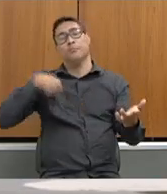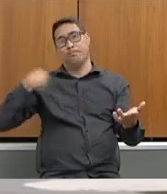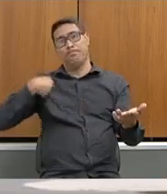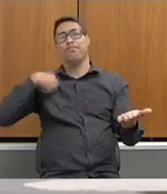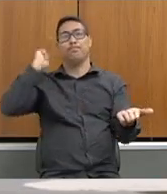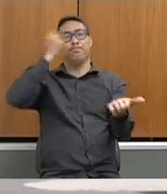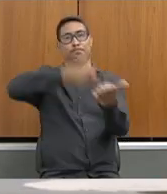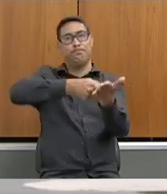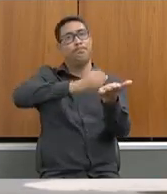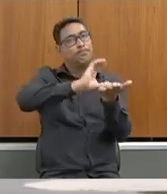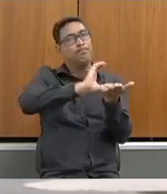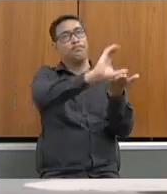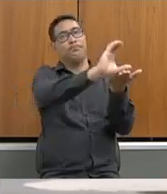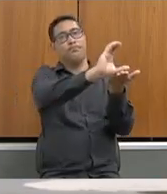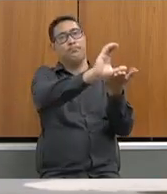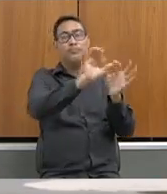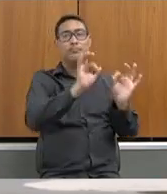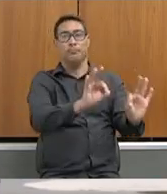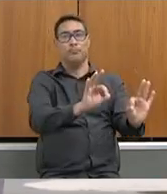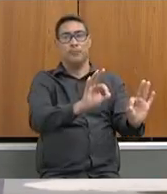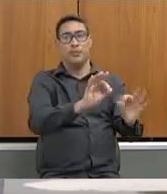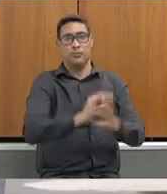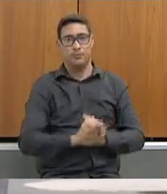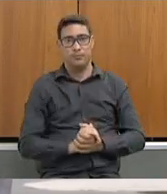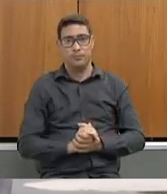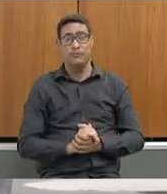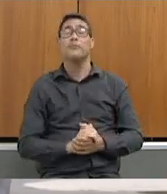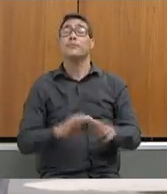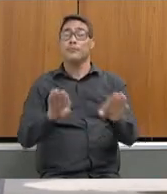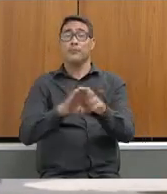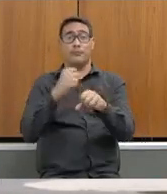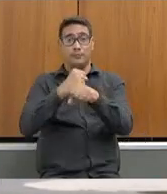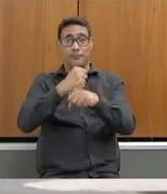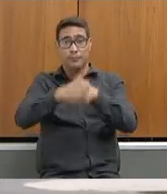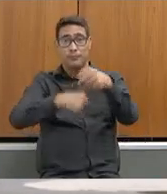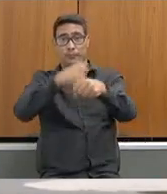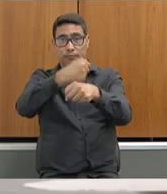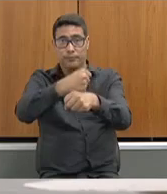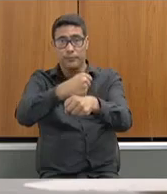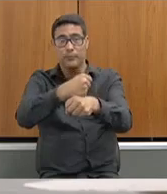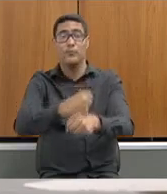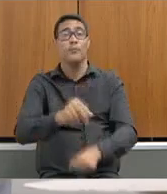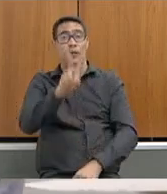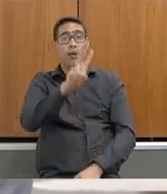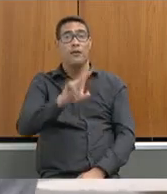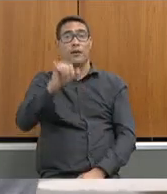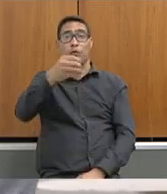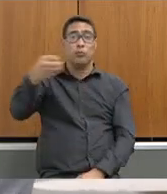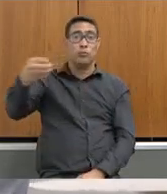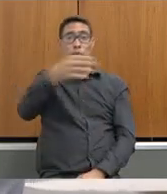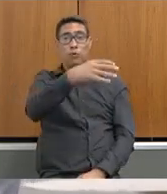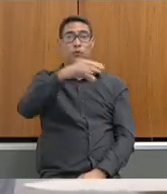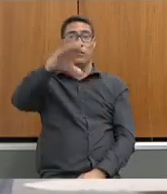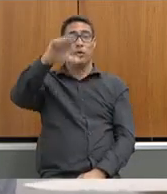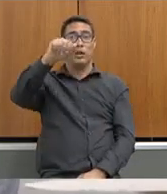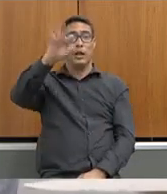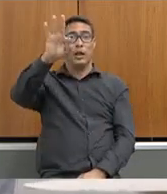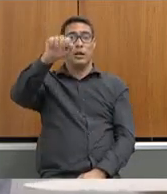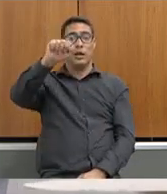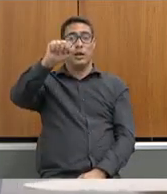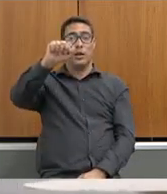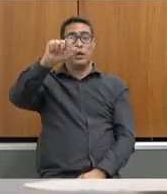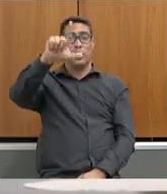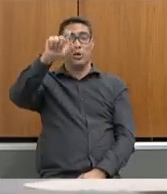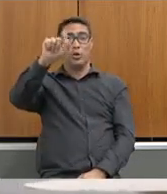Segundo ponto é, a partir do próximo ano, nós temos um novo catálogo. o que aconteceu?